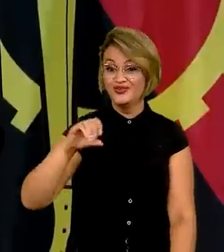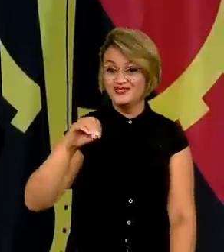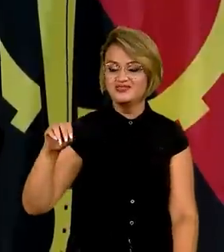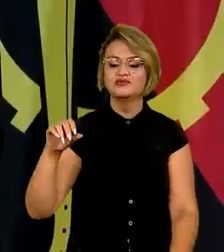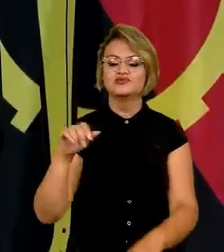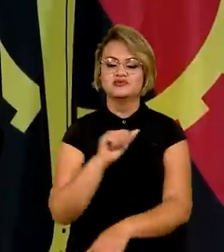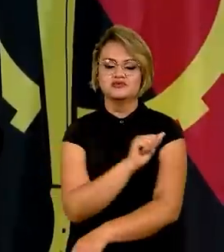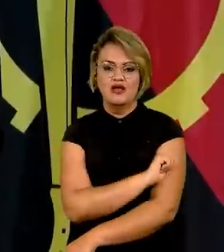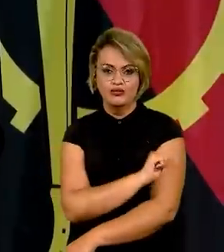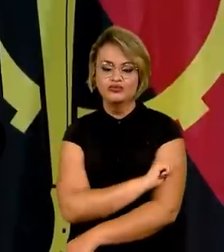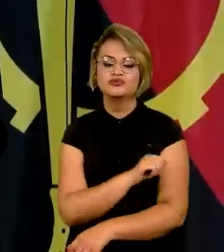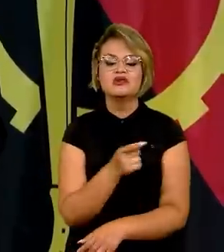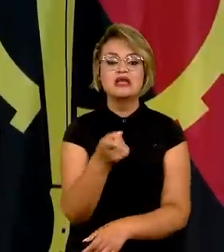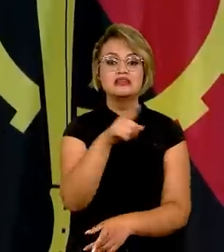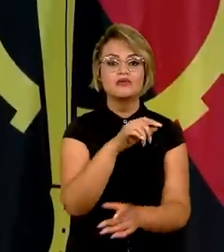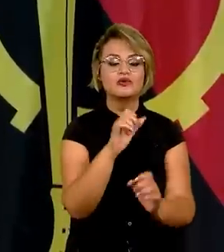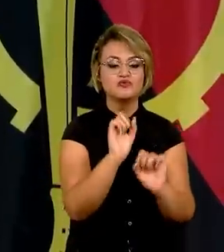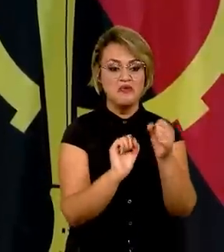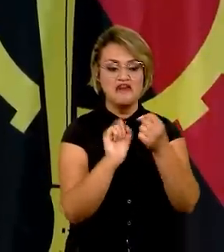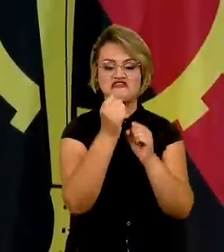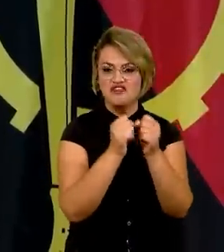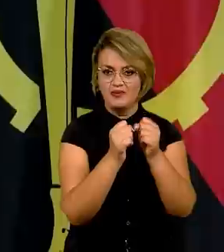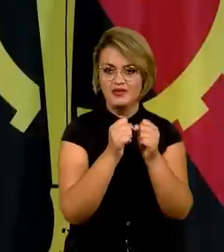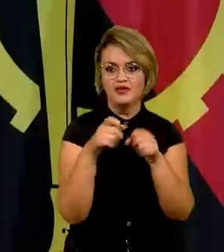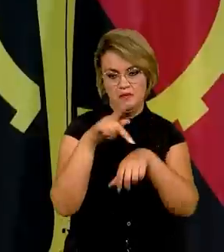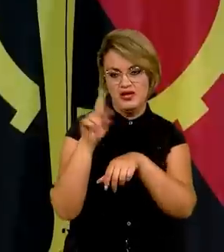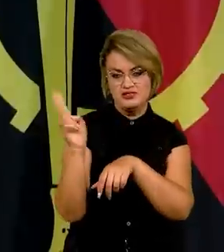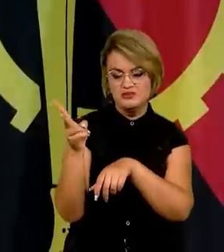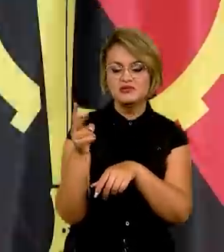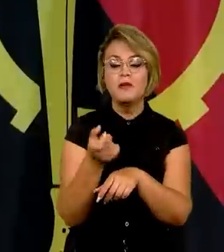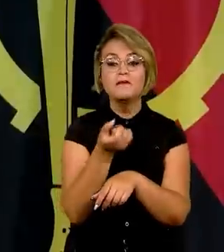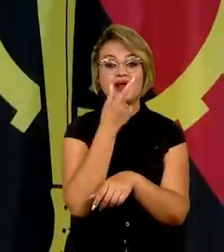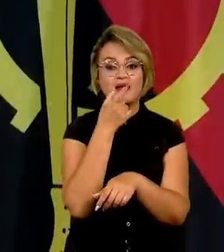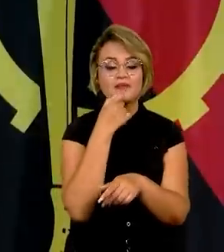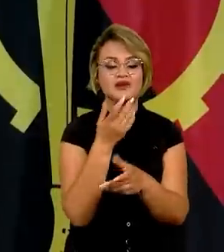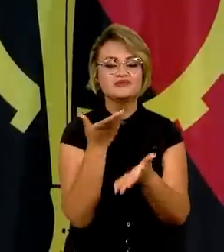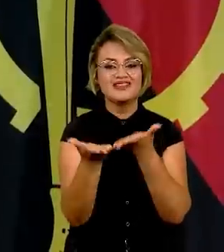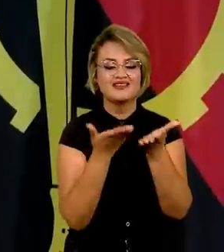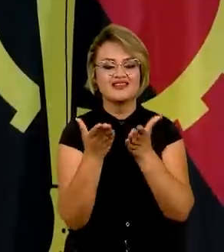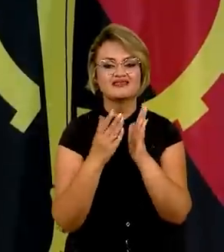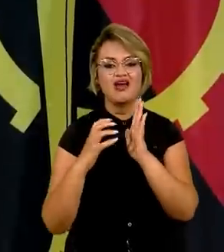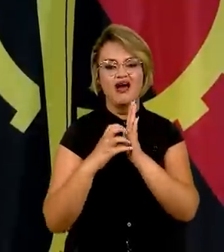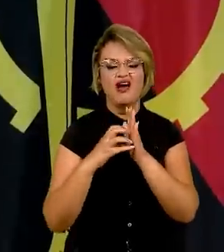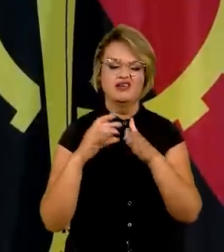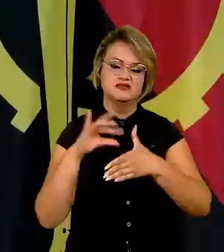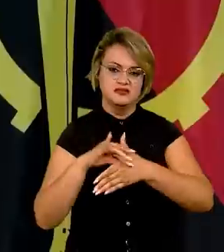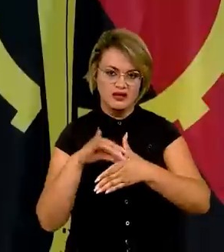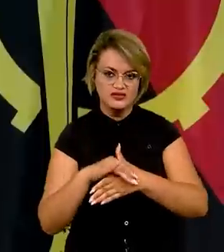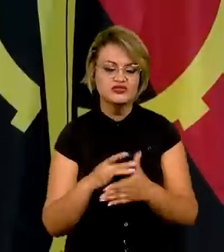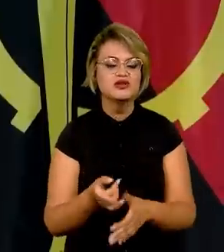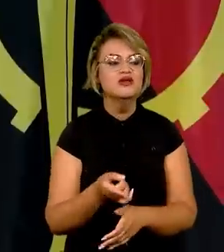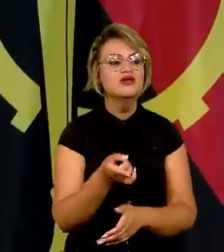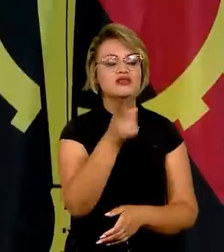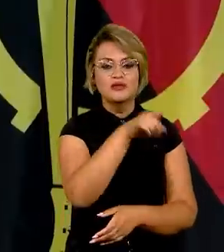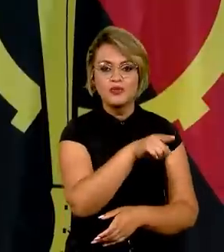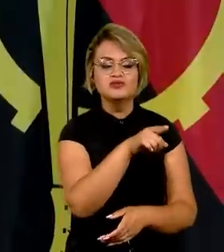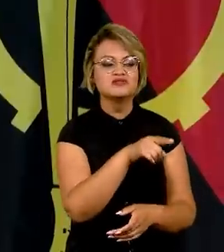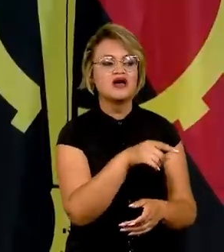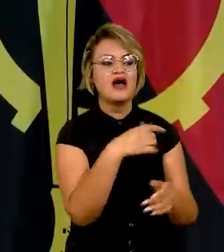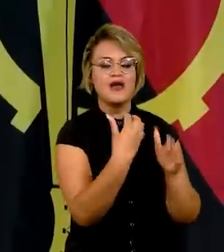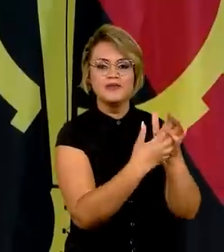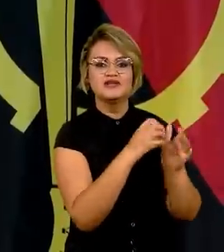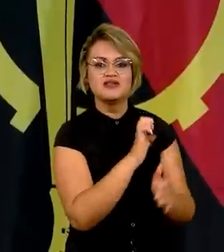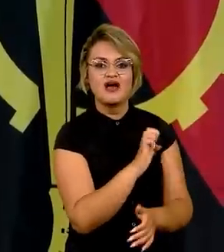fábrica dentro de retrovirais de Moçambique para produzir remédios para combater a área em toda a Europa. Foi por isso que a gente levou a